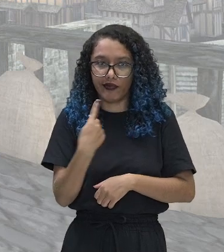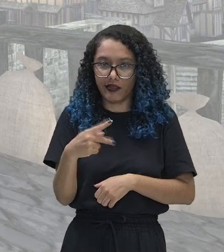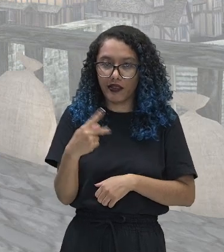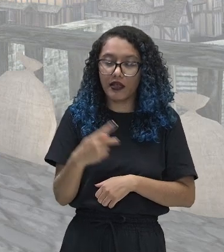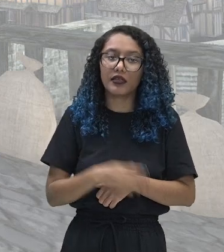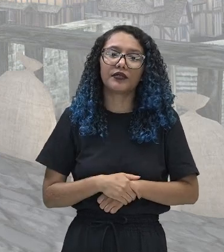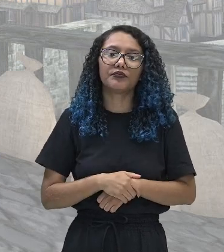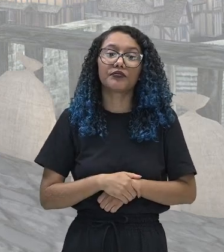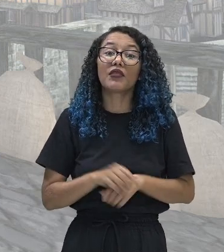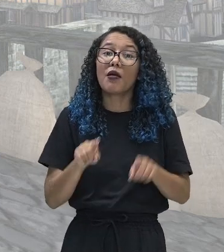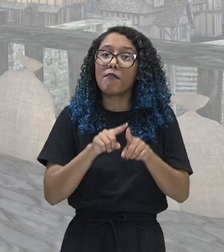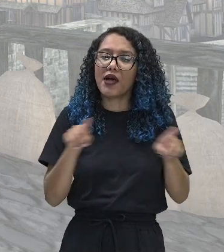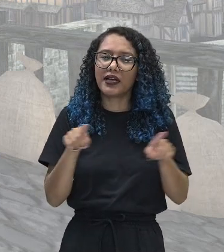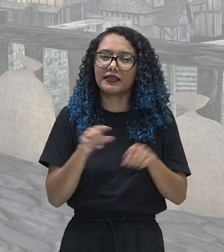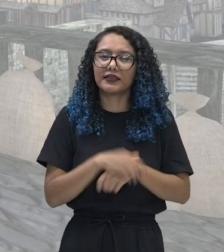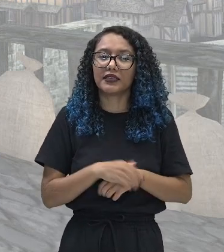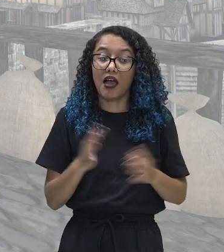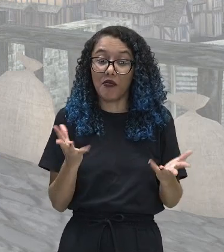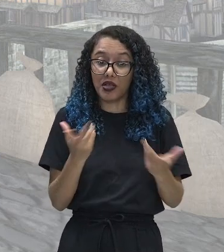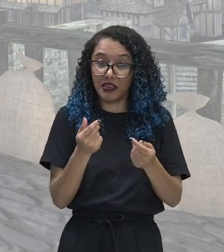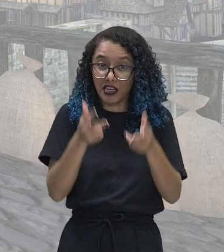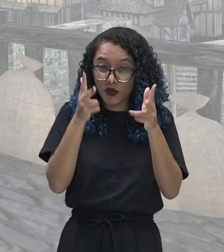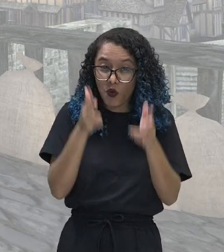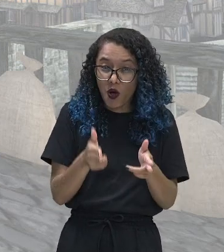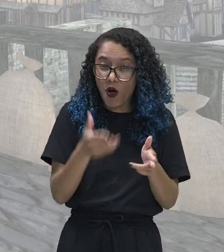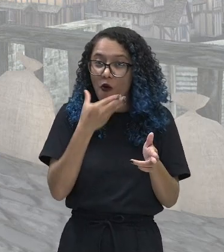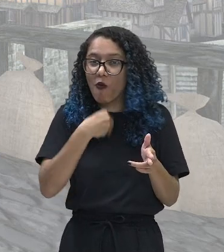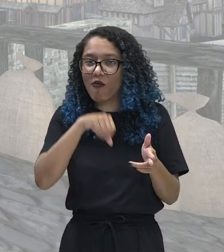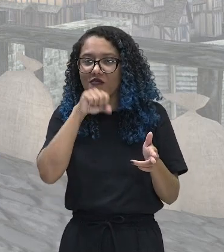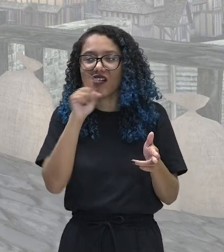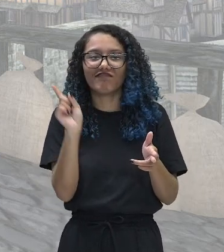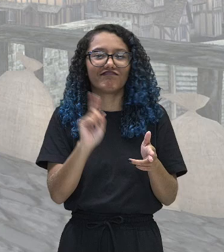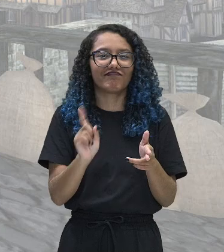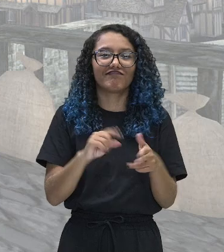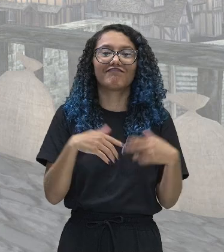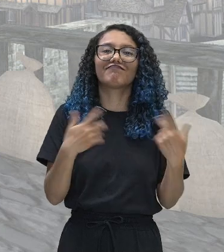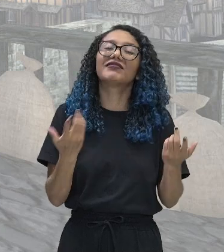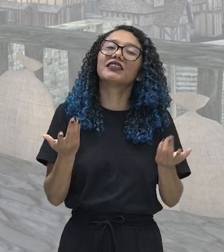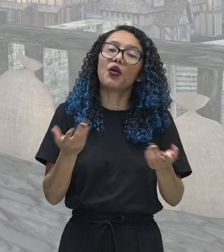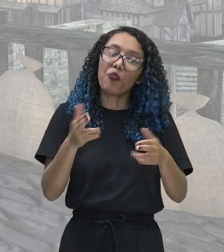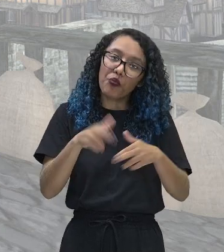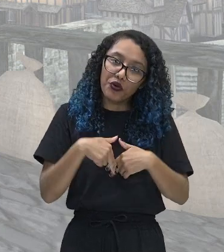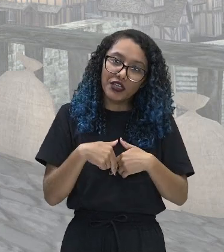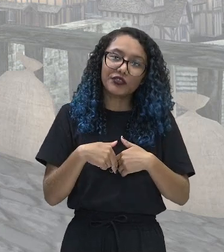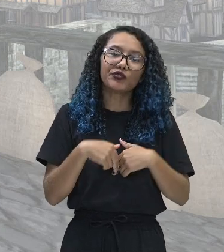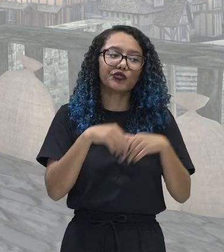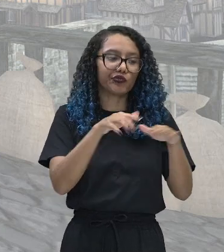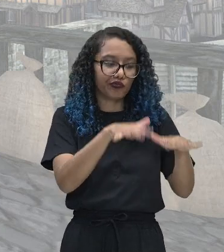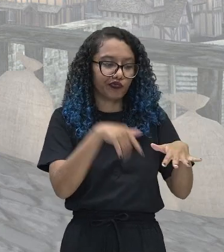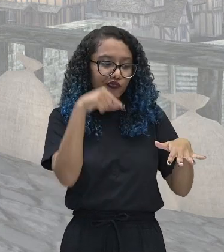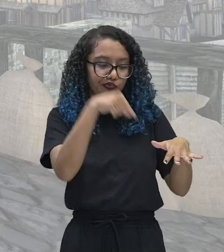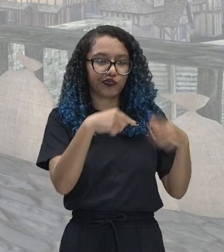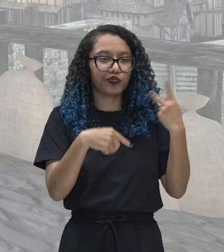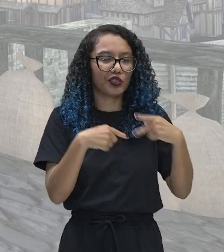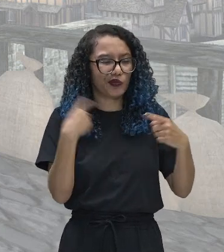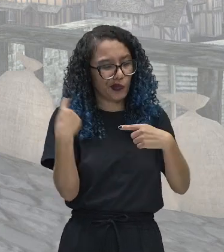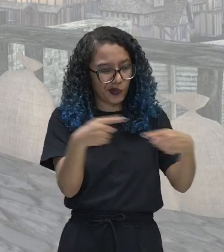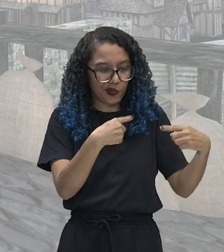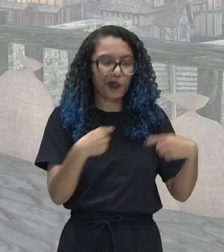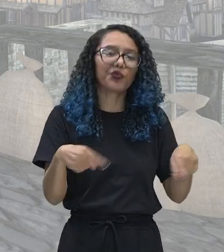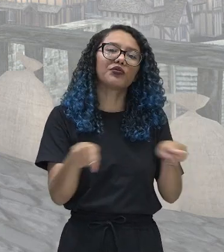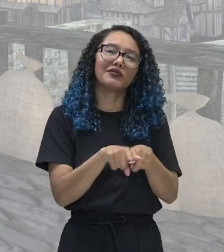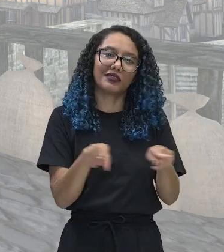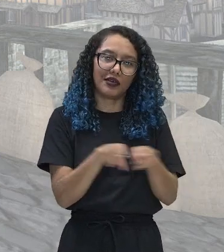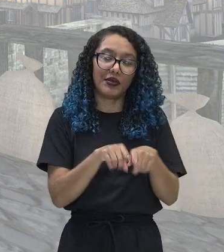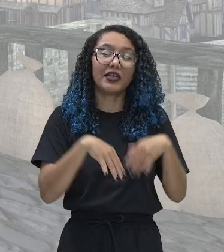habilidade administrativa do seu pai, acabou entrando em conflito com os parlamentares também e foi quando o